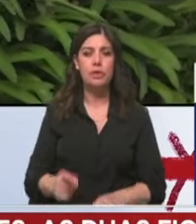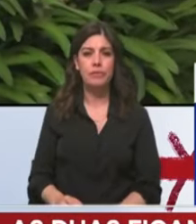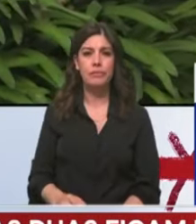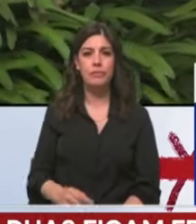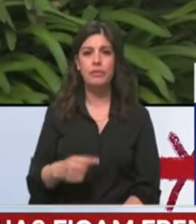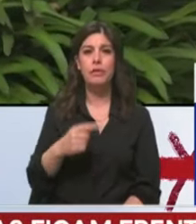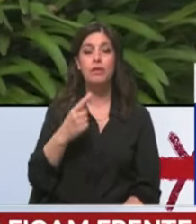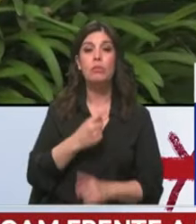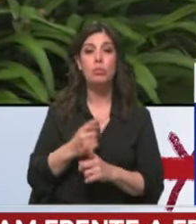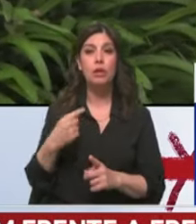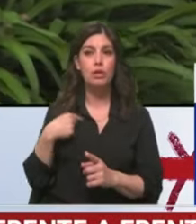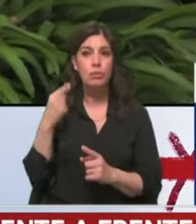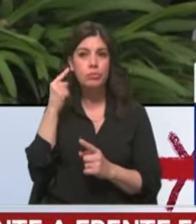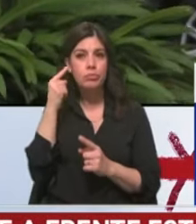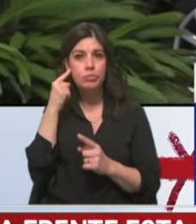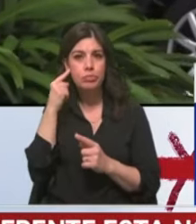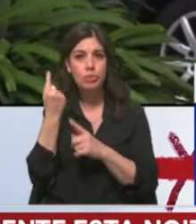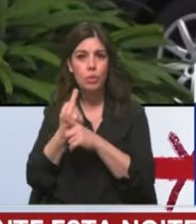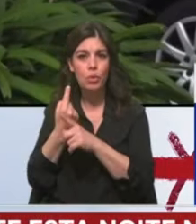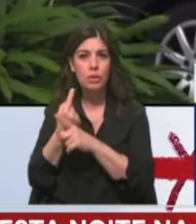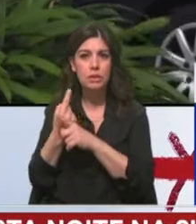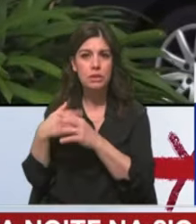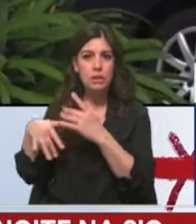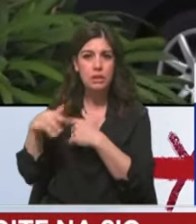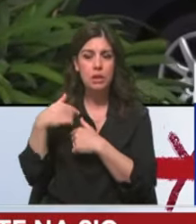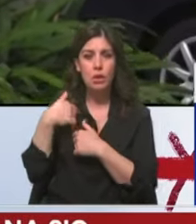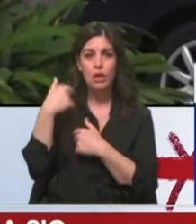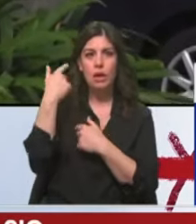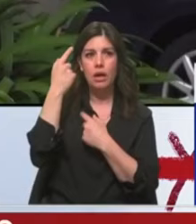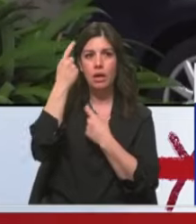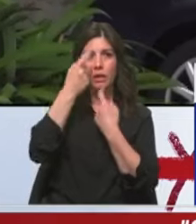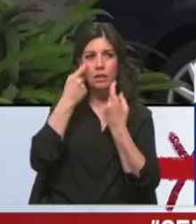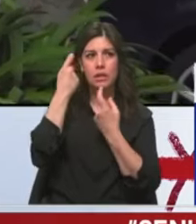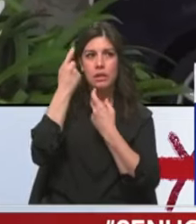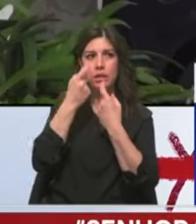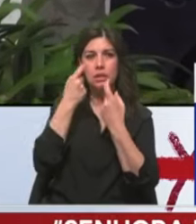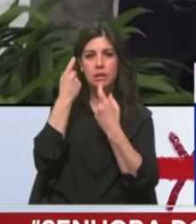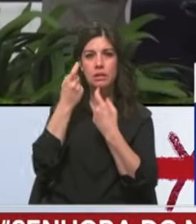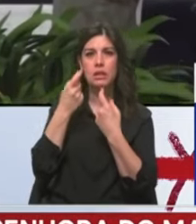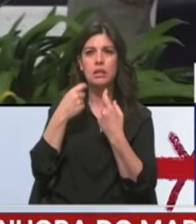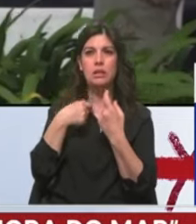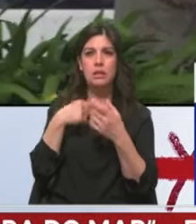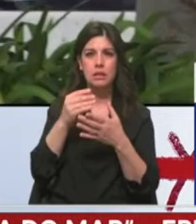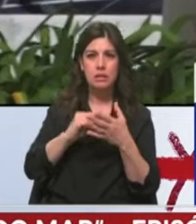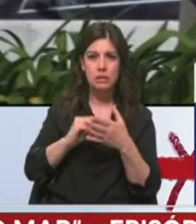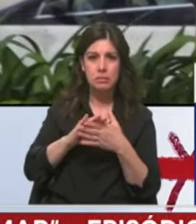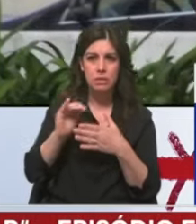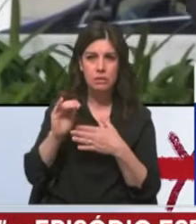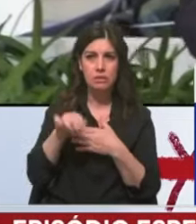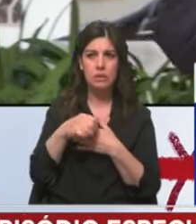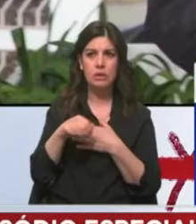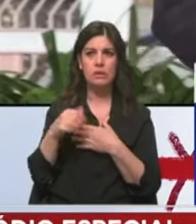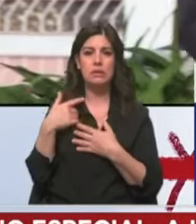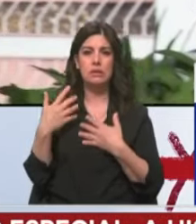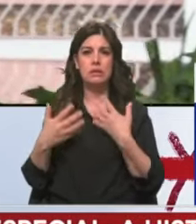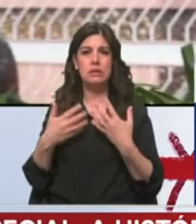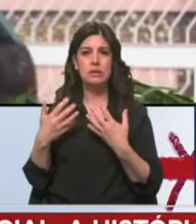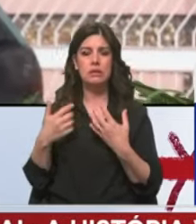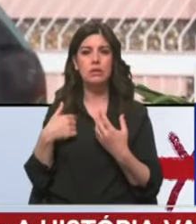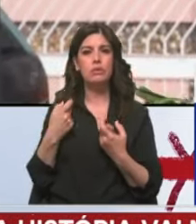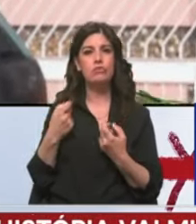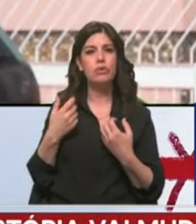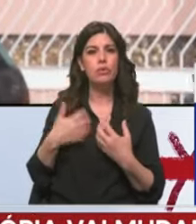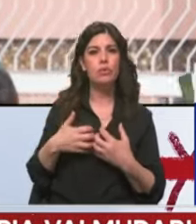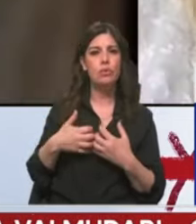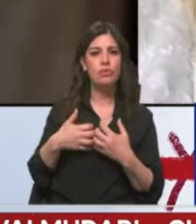aquilo que eu ouvi, eu pensei durante uns dias, depois é que envia a carta, que aquilo que eu ouvi se calhar não era totalmente